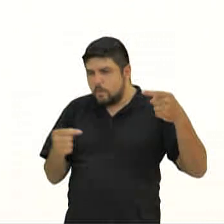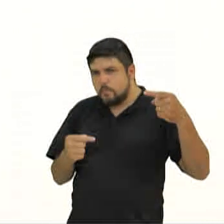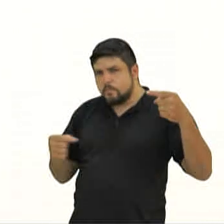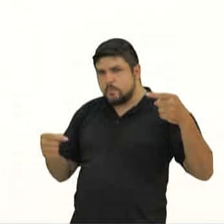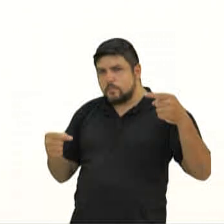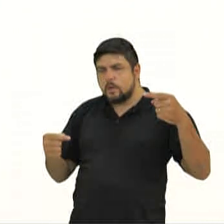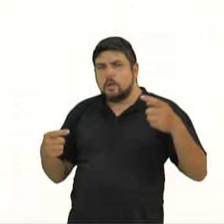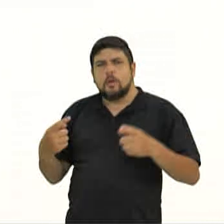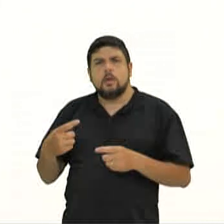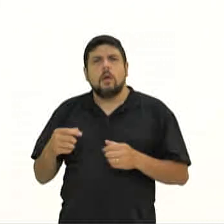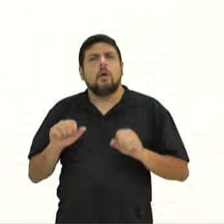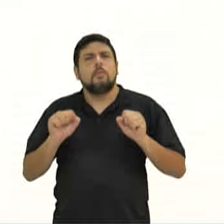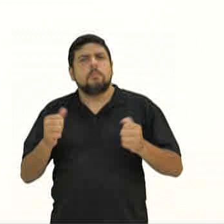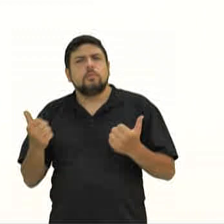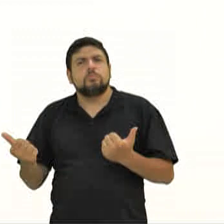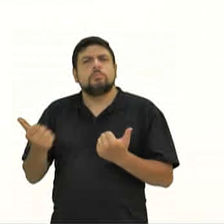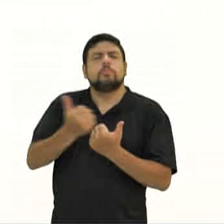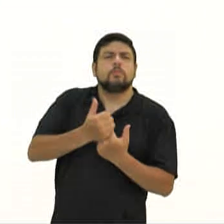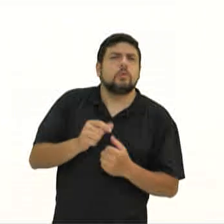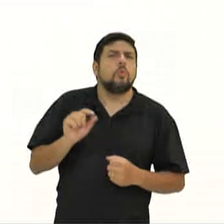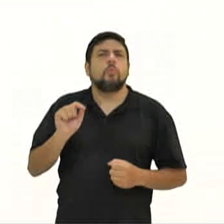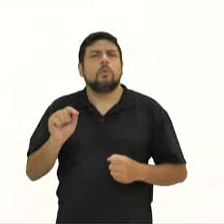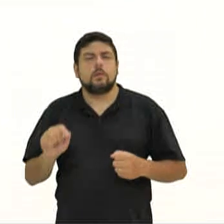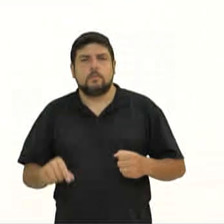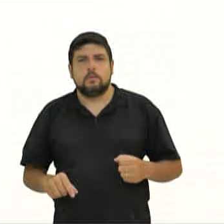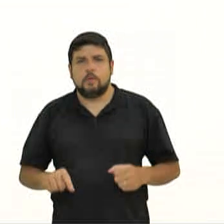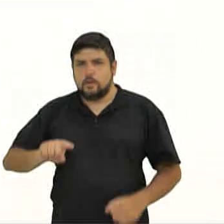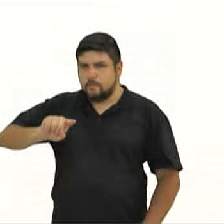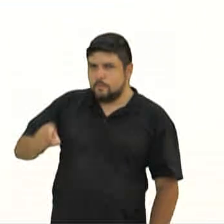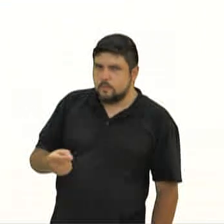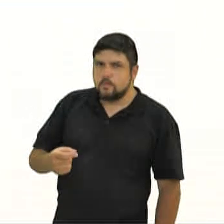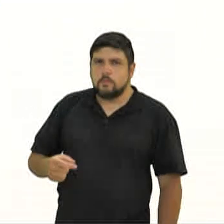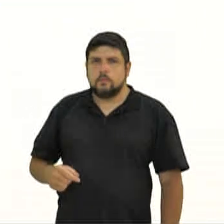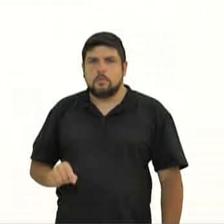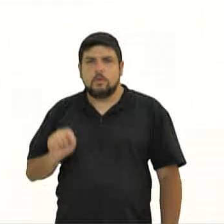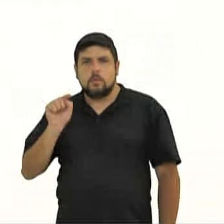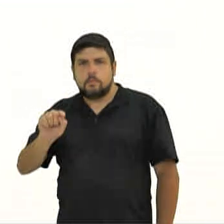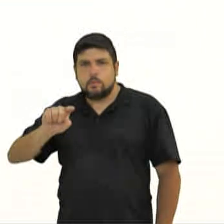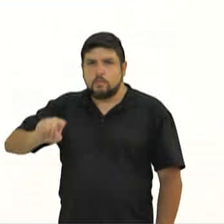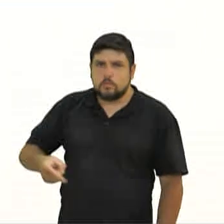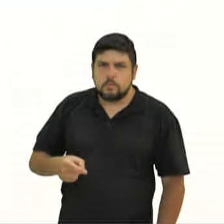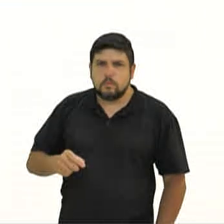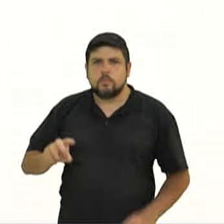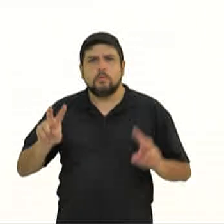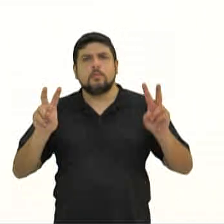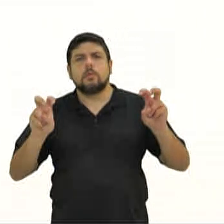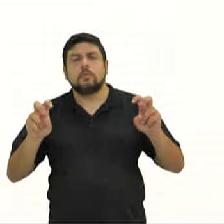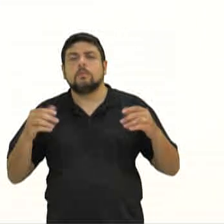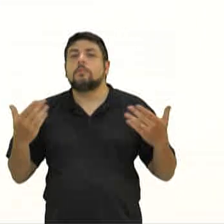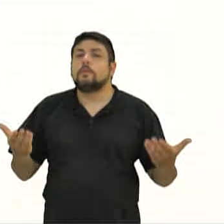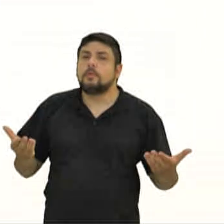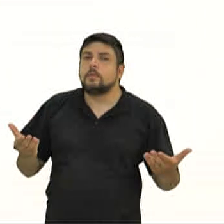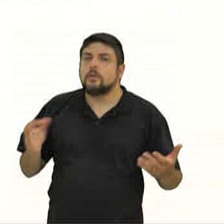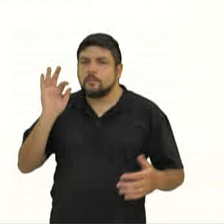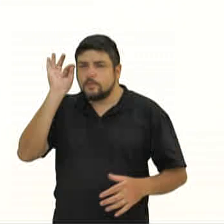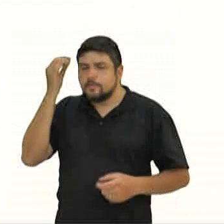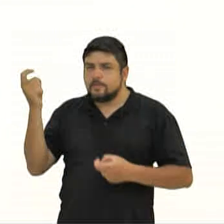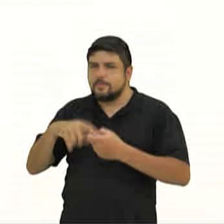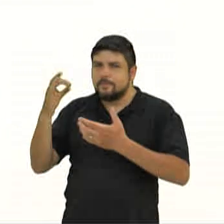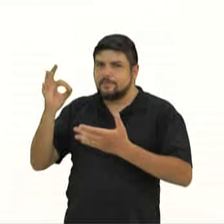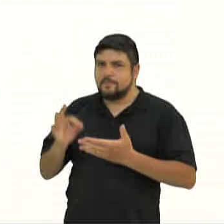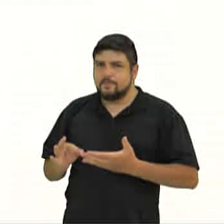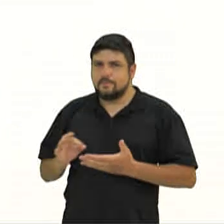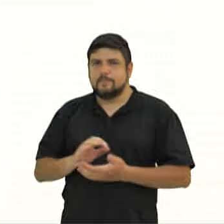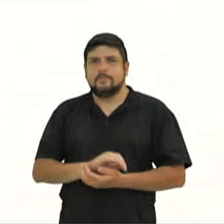eles podem ser substituídos pelo quê? Pelas vírgulas, ponto e vírgulas ou por aspas? Pensa um pouquinho que já já eu volto com a